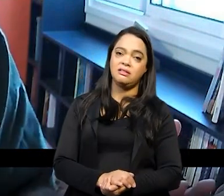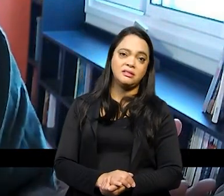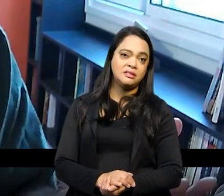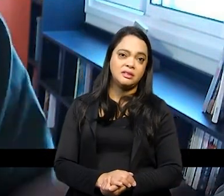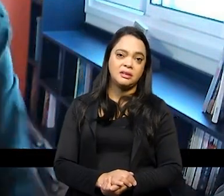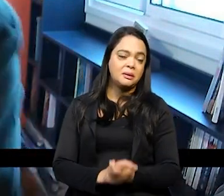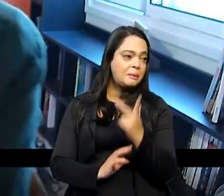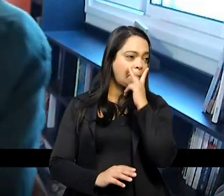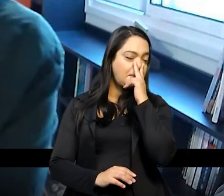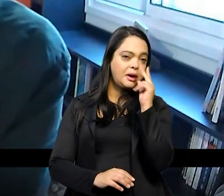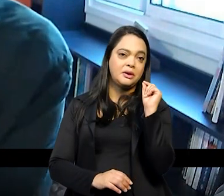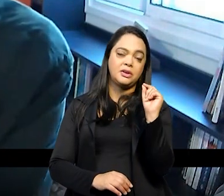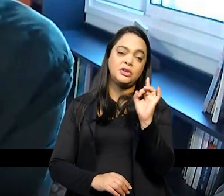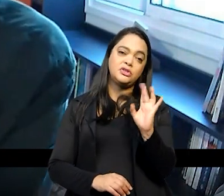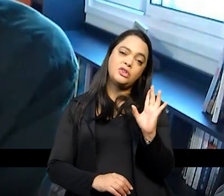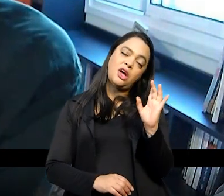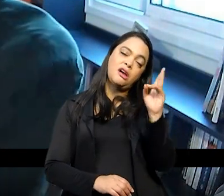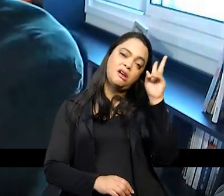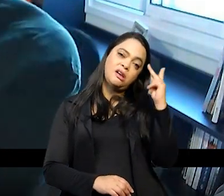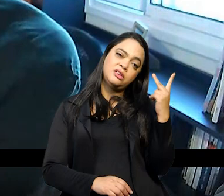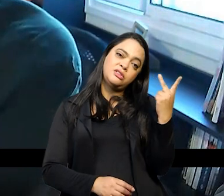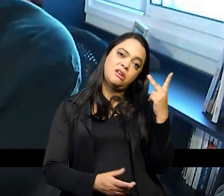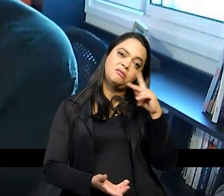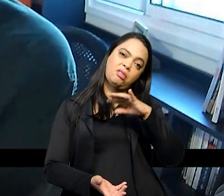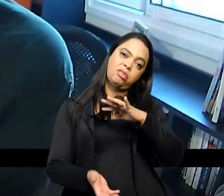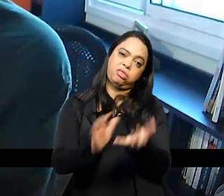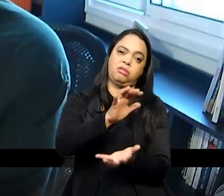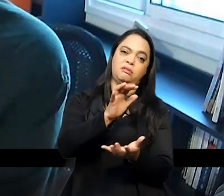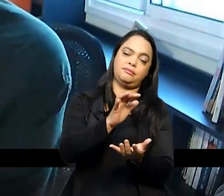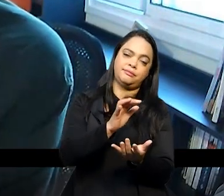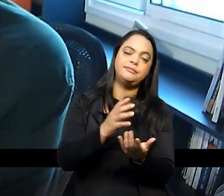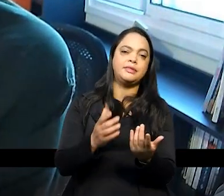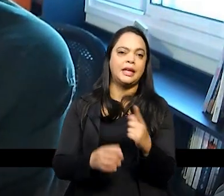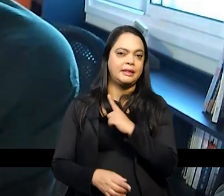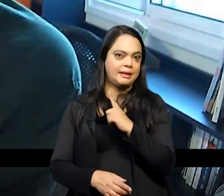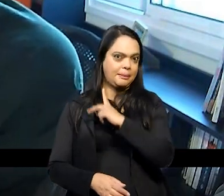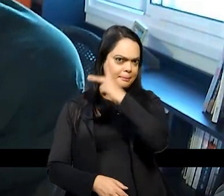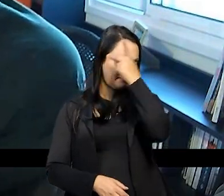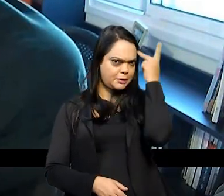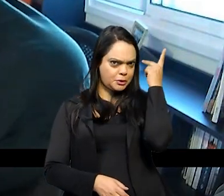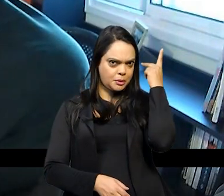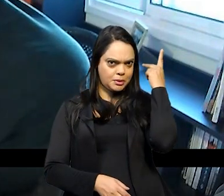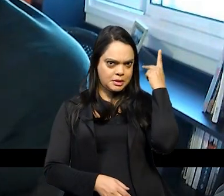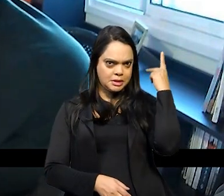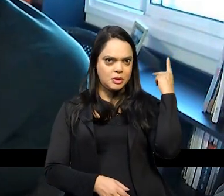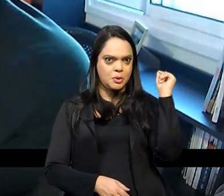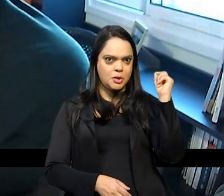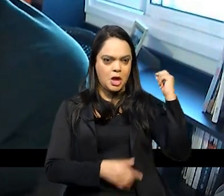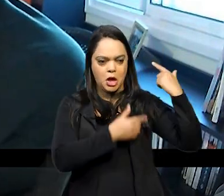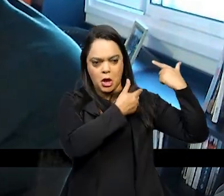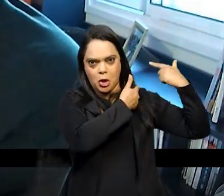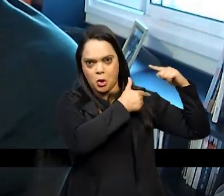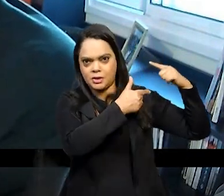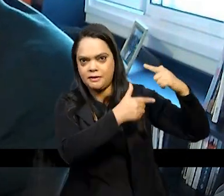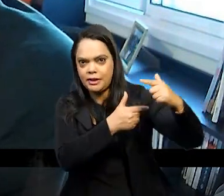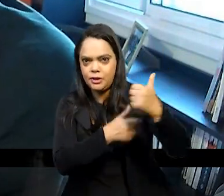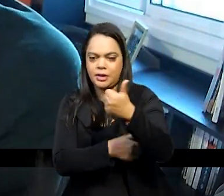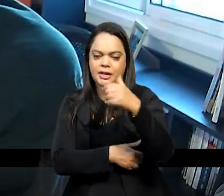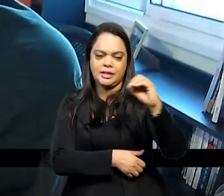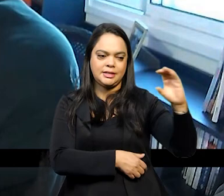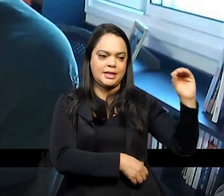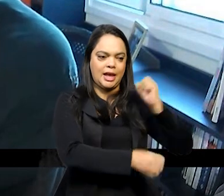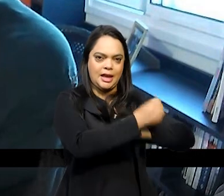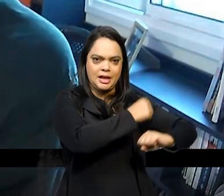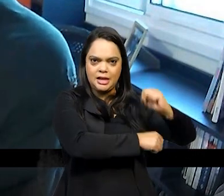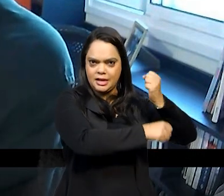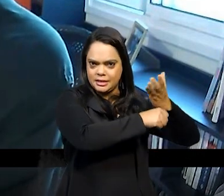história tanto é que gente politicamente conservadora no centenário da independência do Brasil enchia